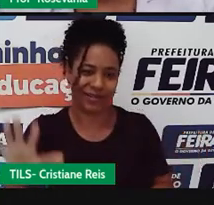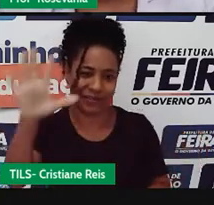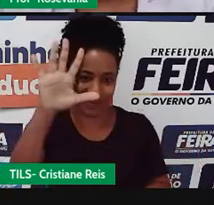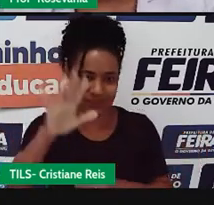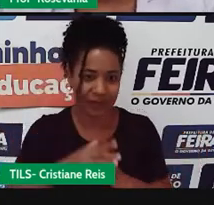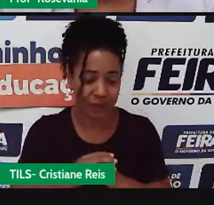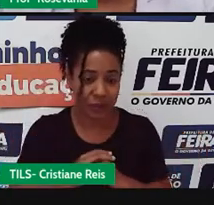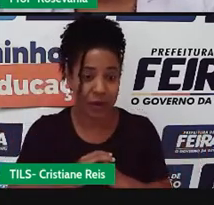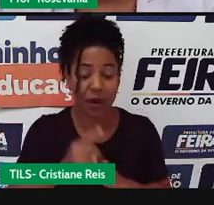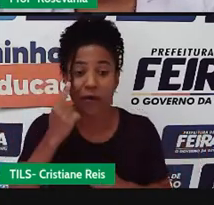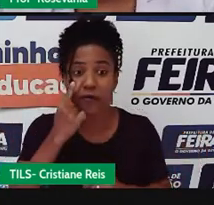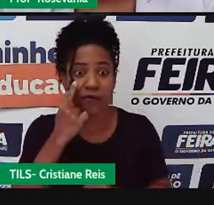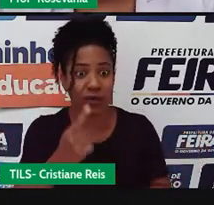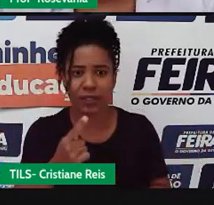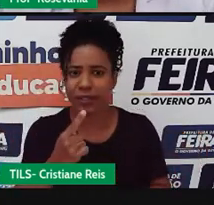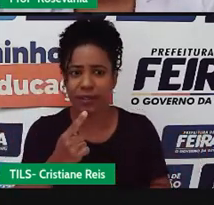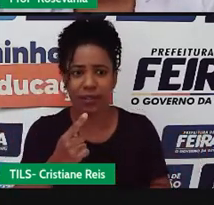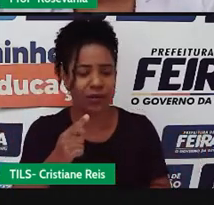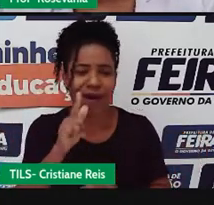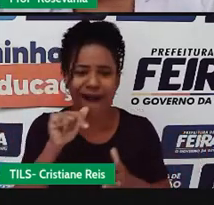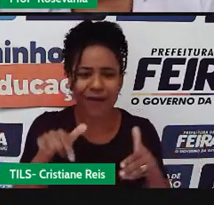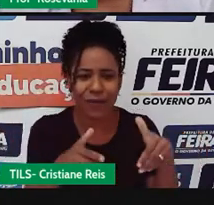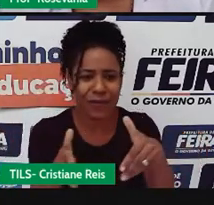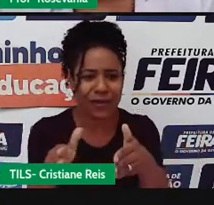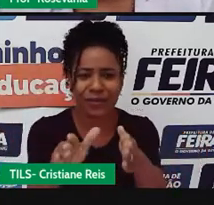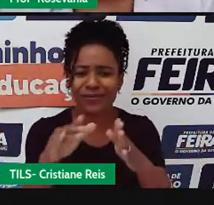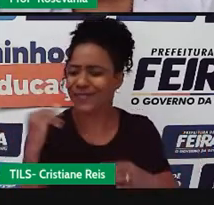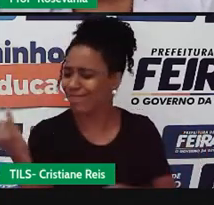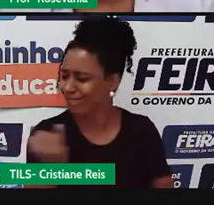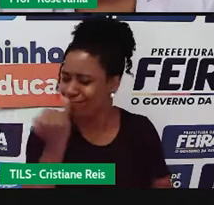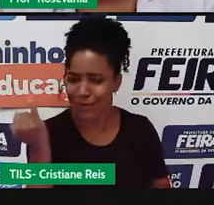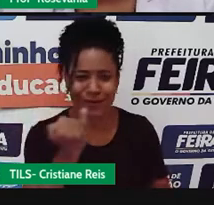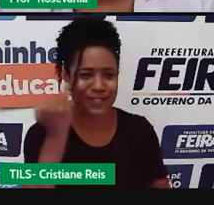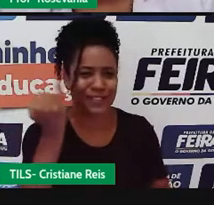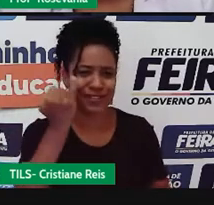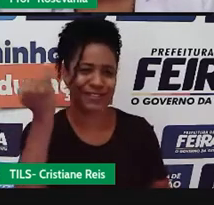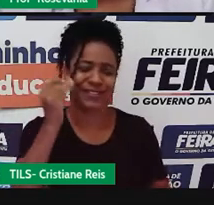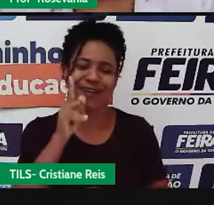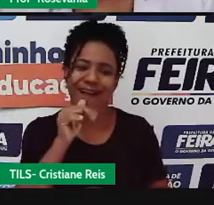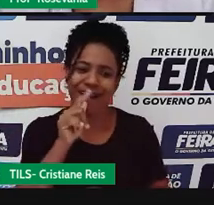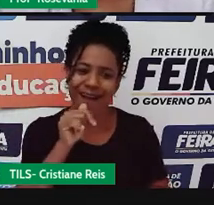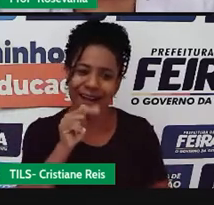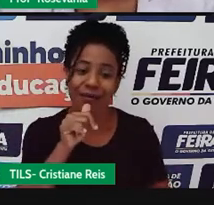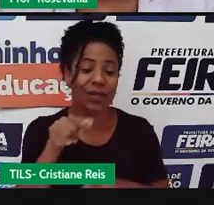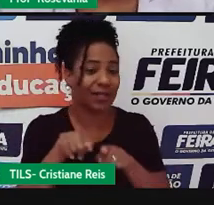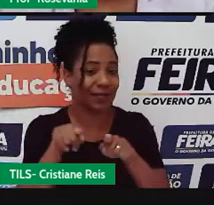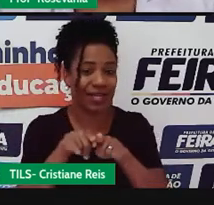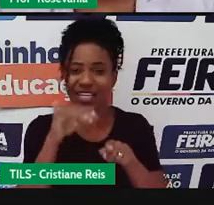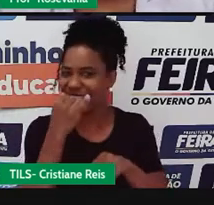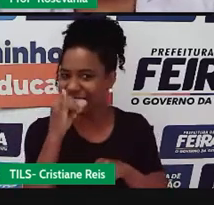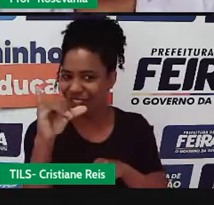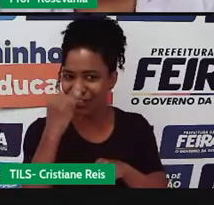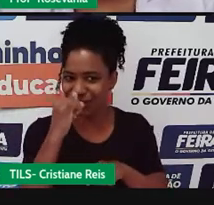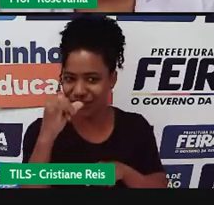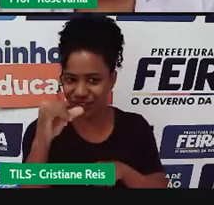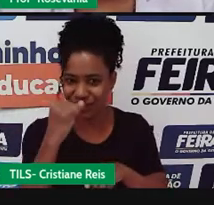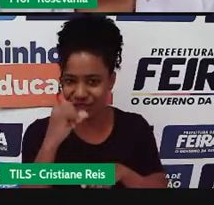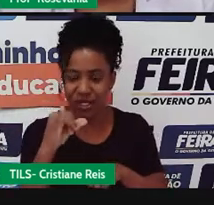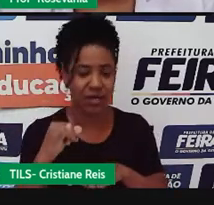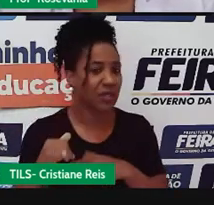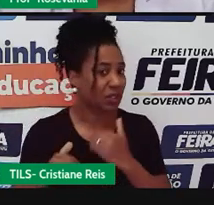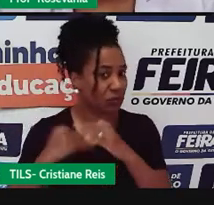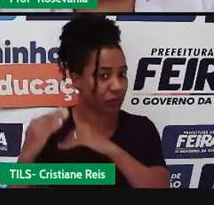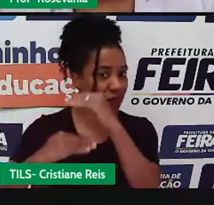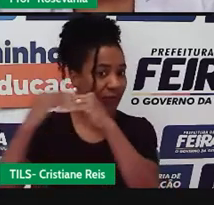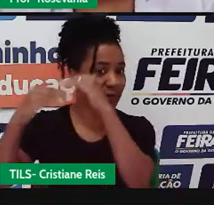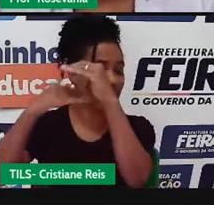com relação ao abastecimento de água, a geração, né, de energia e tudo. Então, o maior desenvolvimento econômico é a